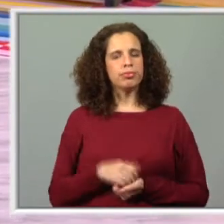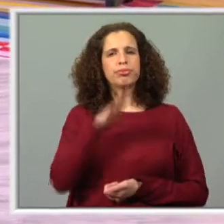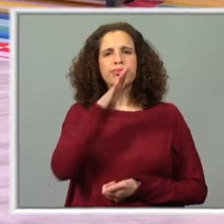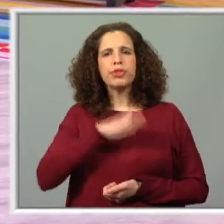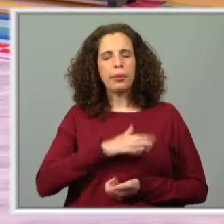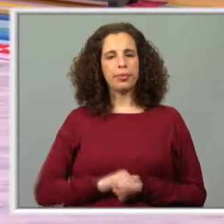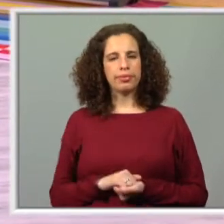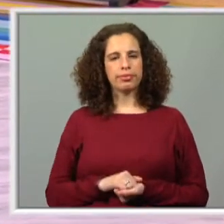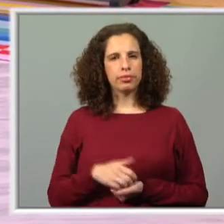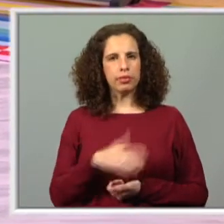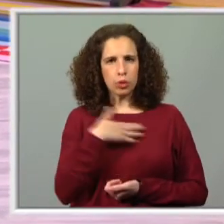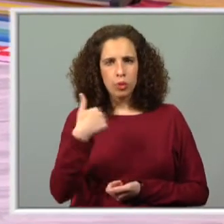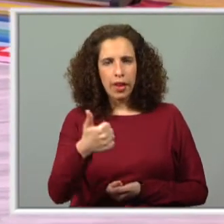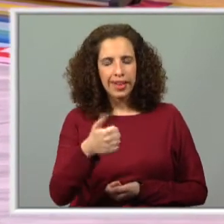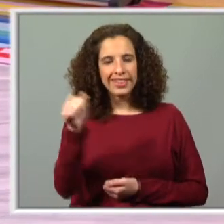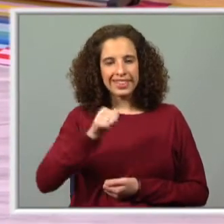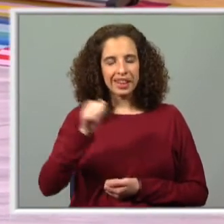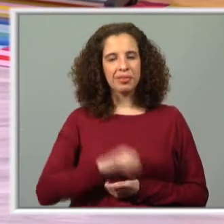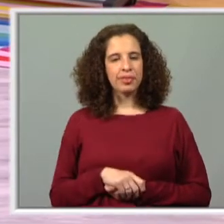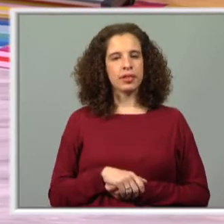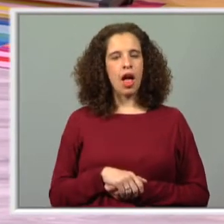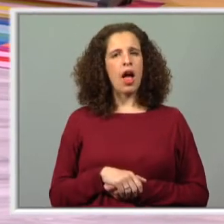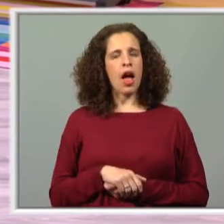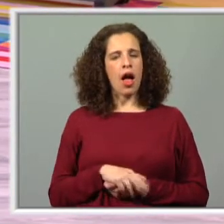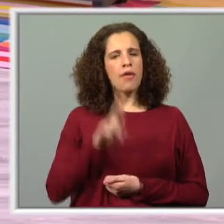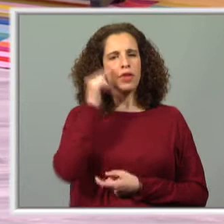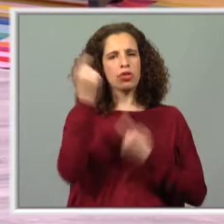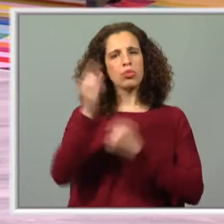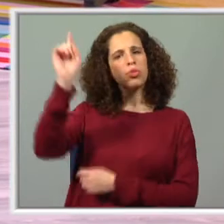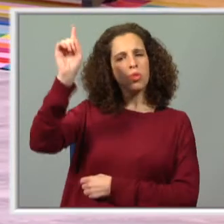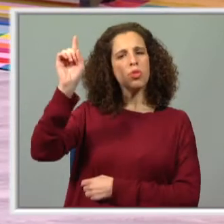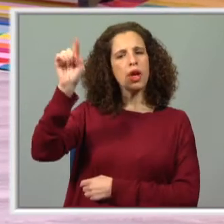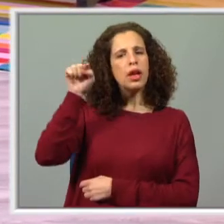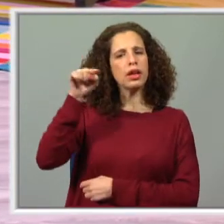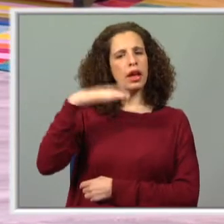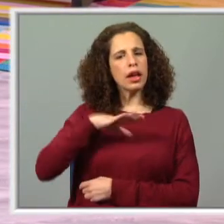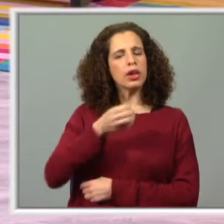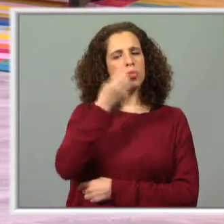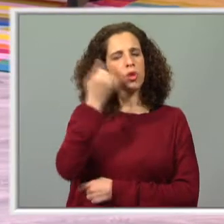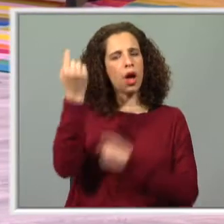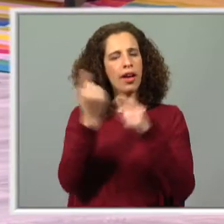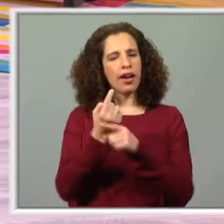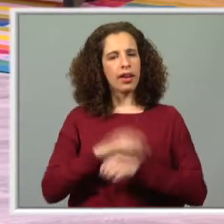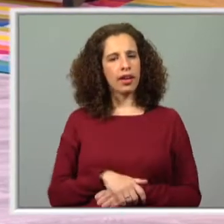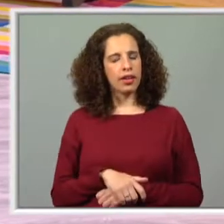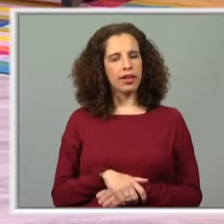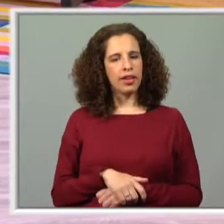Digam-me, estamos bem? Sim? Ah, vejo alguns dedinhos no ar desse lado a querer contar-me qualquer coisa.